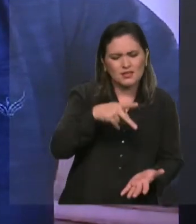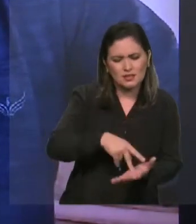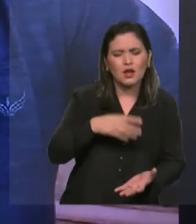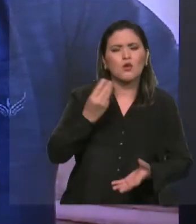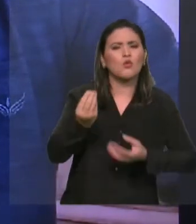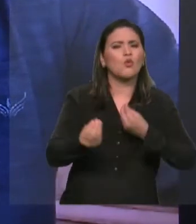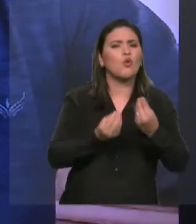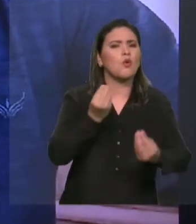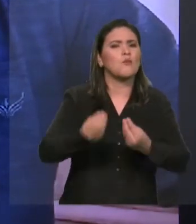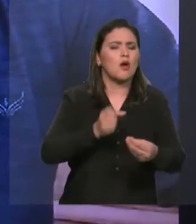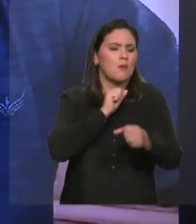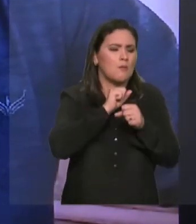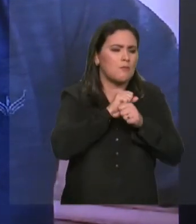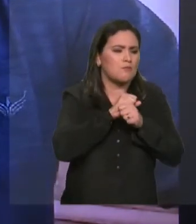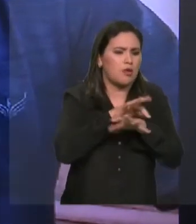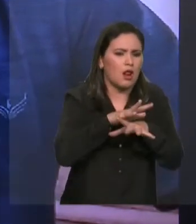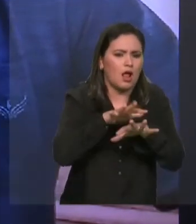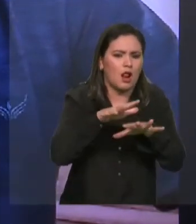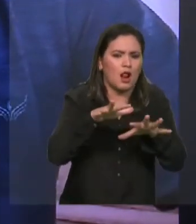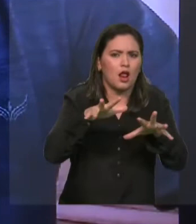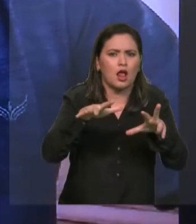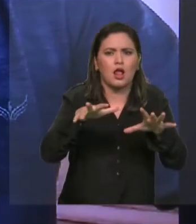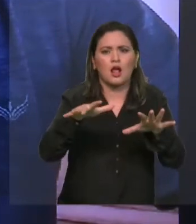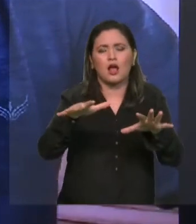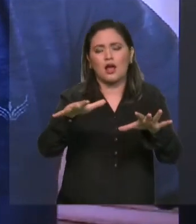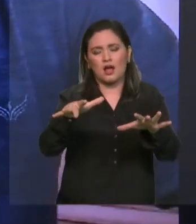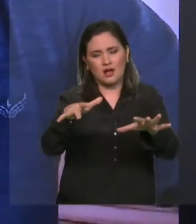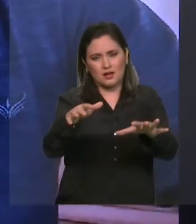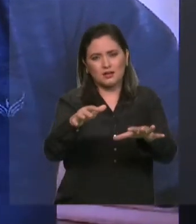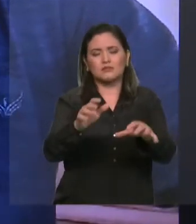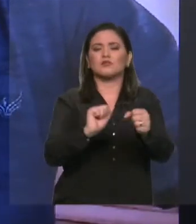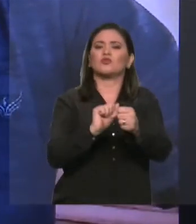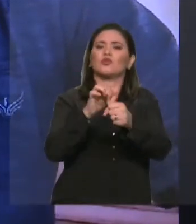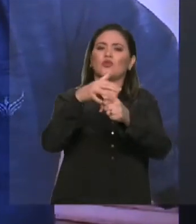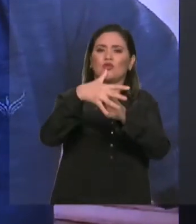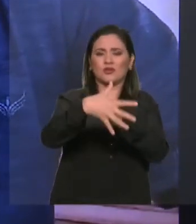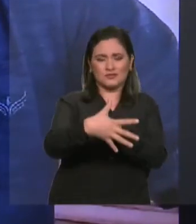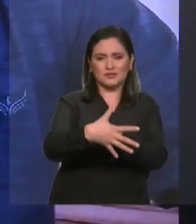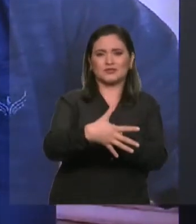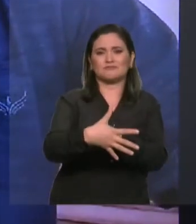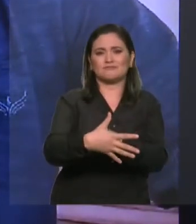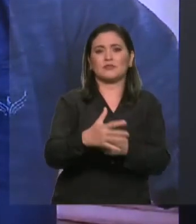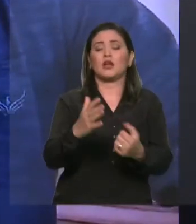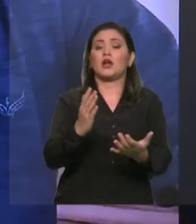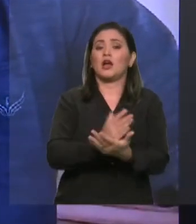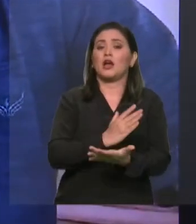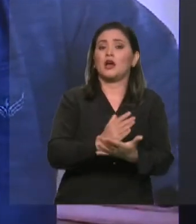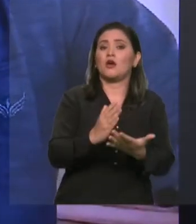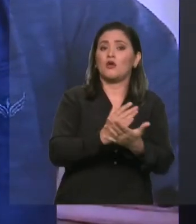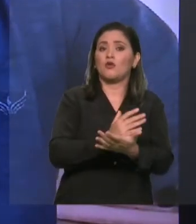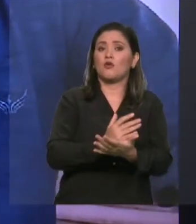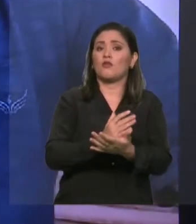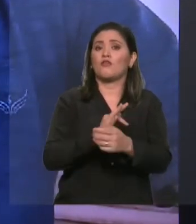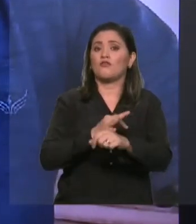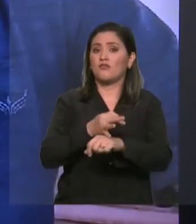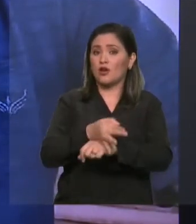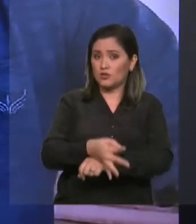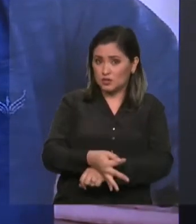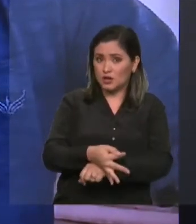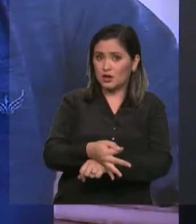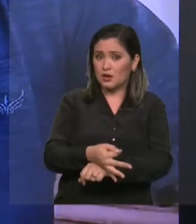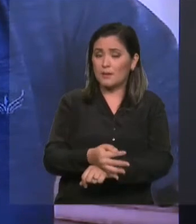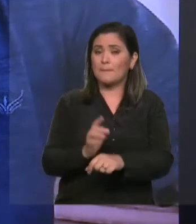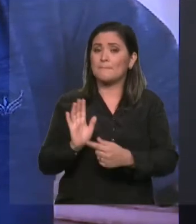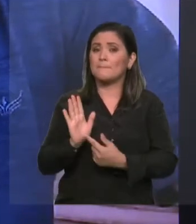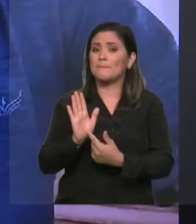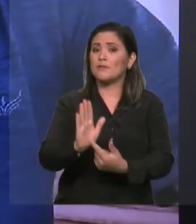casos, algumas até universidades, têm apresentado números que o Brasil